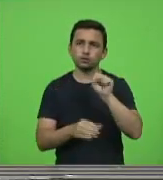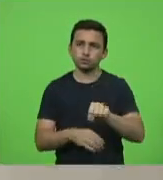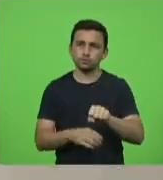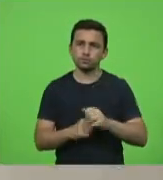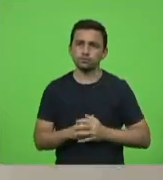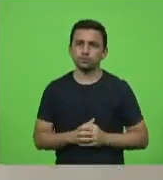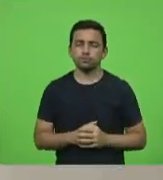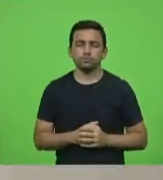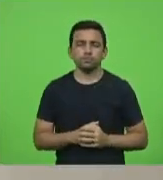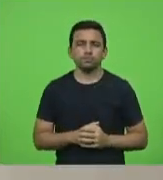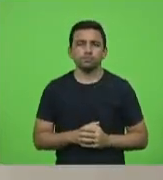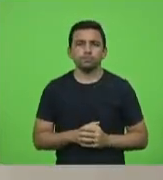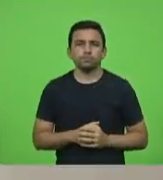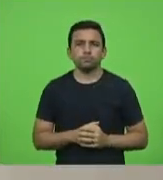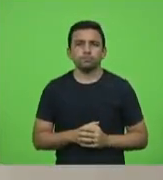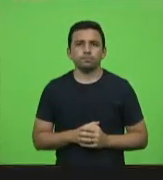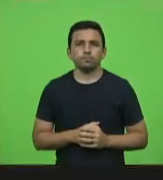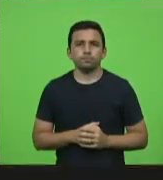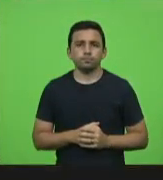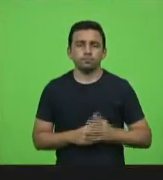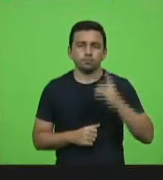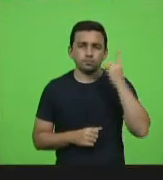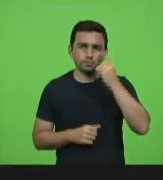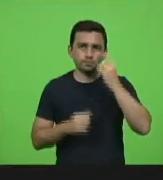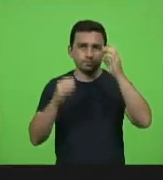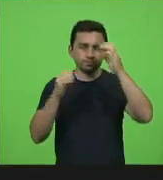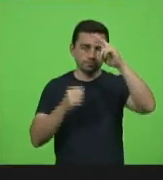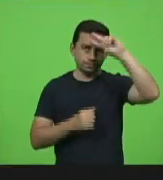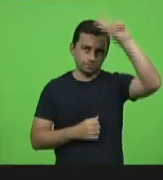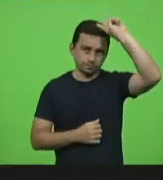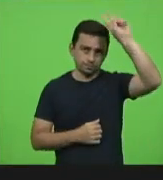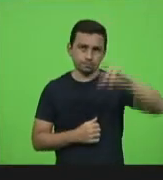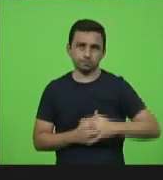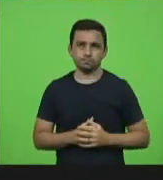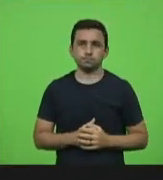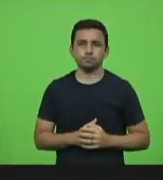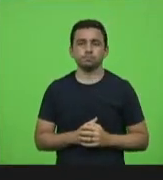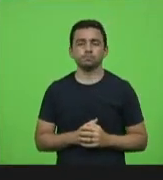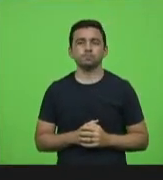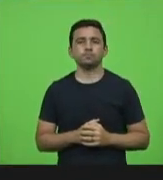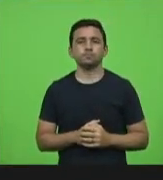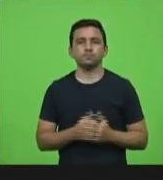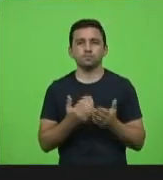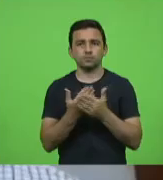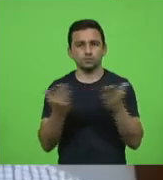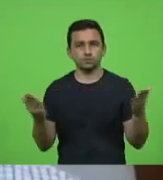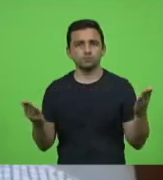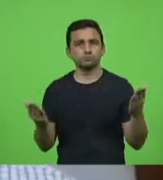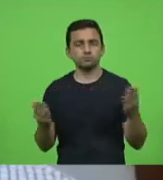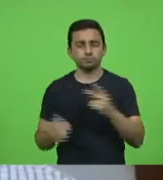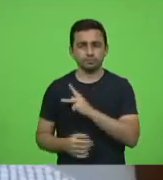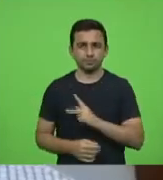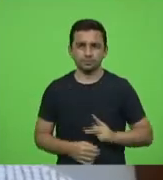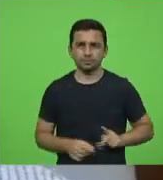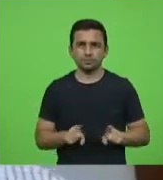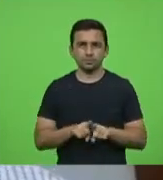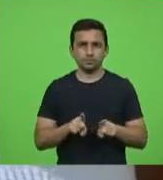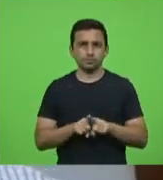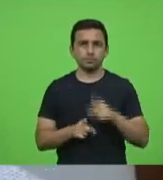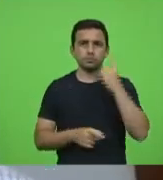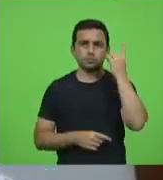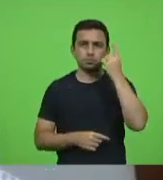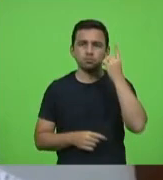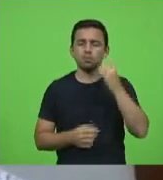ainda discussão com a palavra o deputado doutor Vicente caro preso senhor presidente senhoras e senhores deputados é de parabenizar a